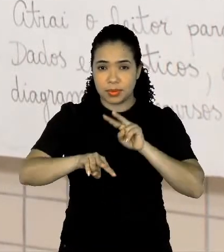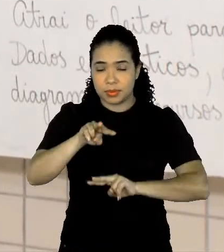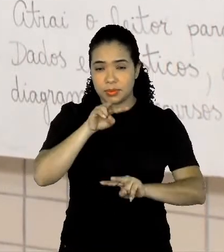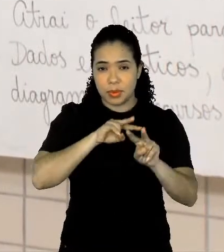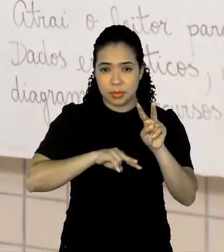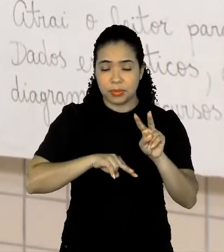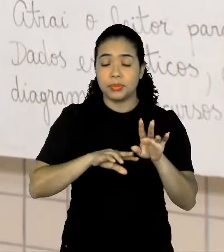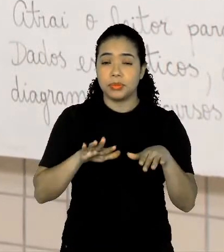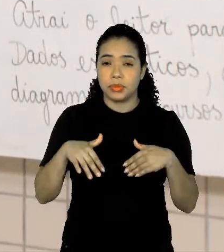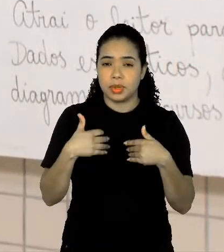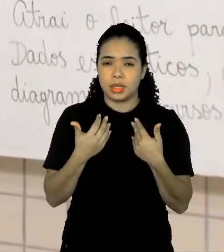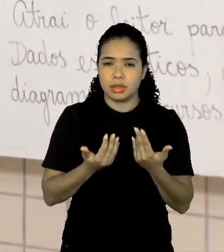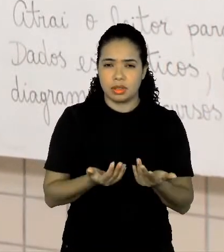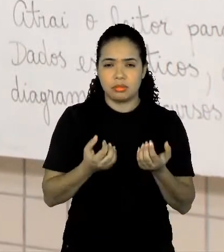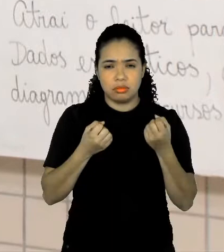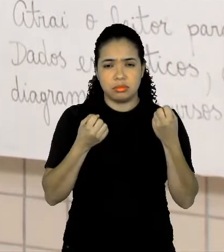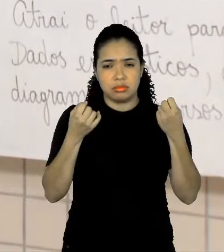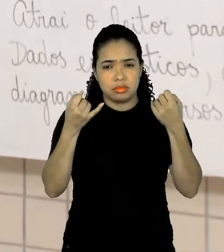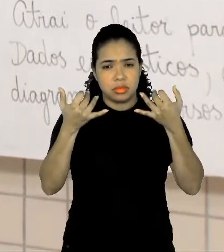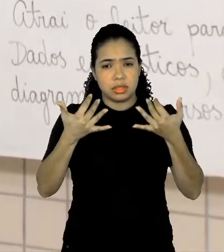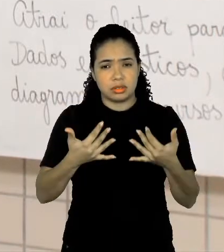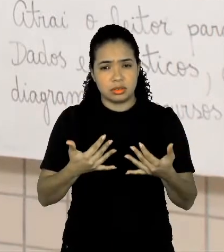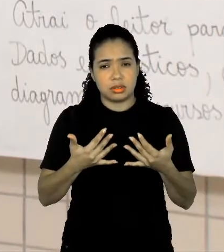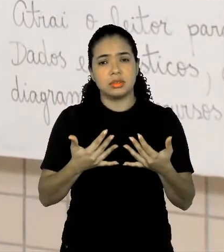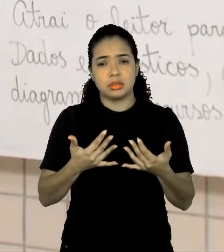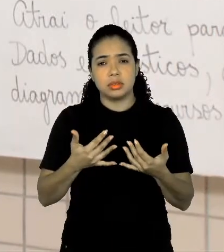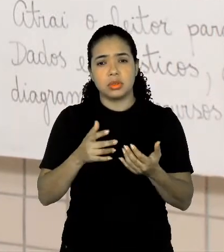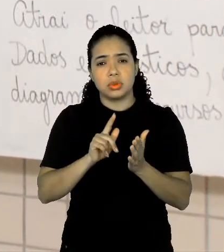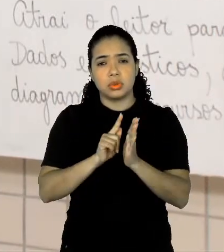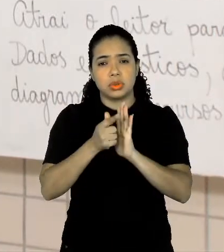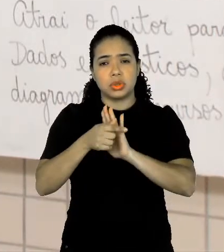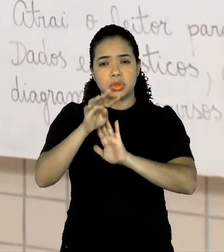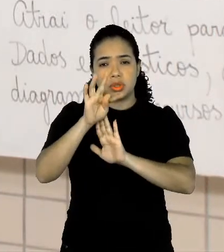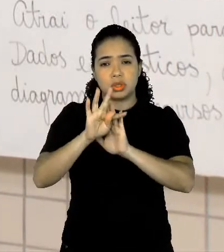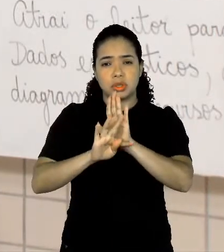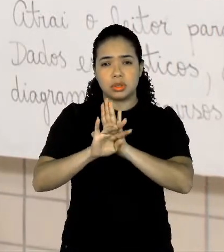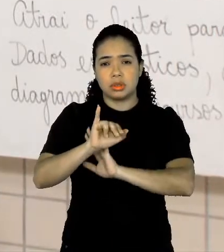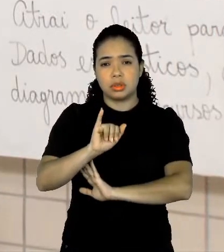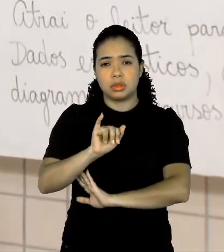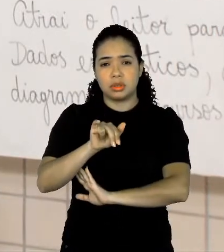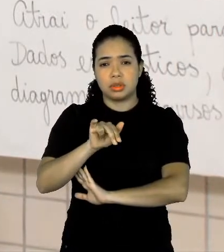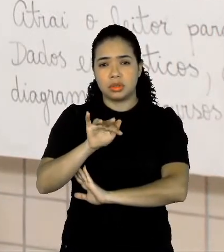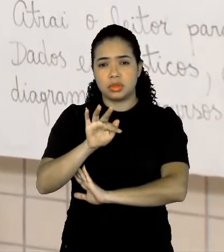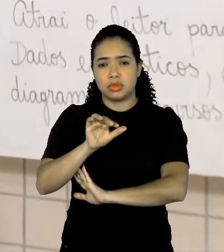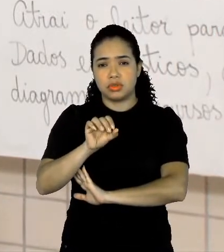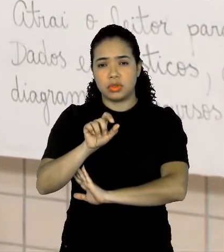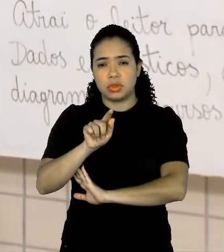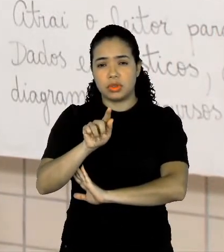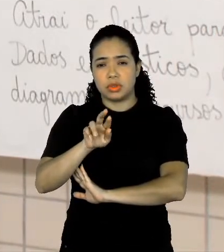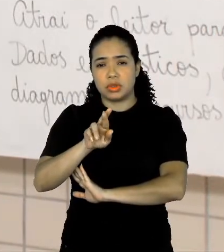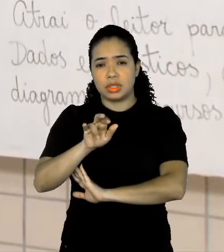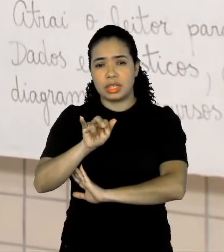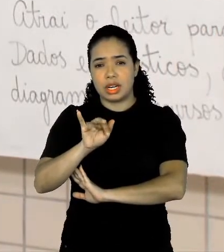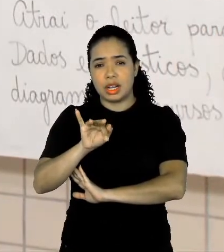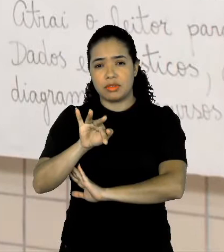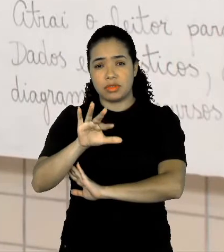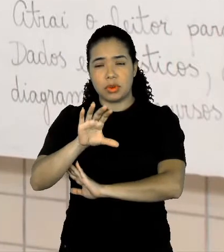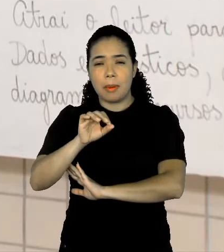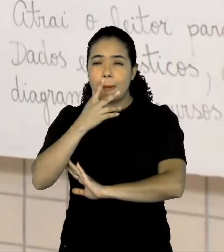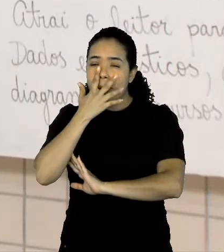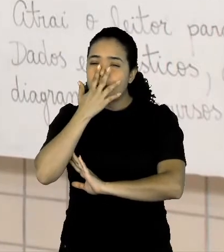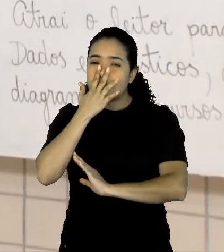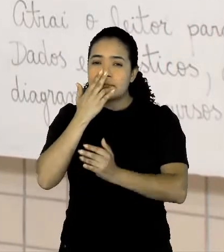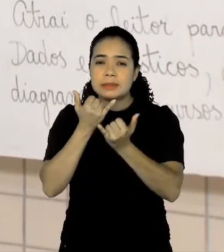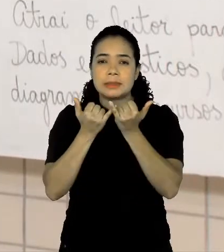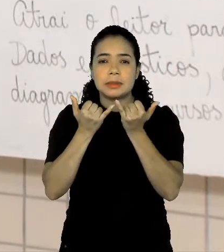definição, a gente pode dizer que esse gênero textual, ele é do jornalismo atual, é um jornalismo